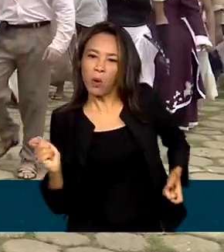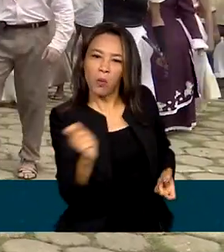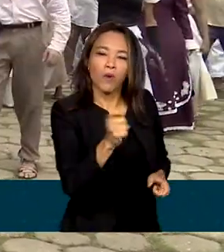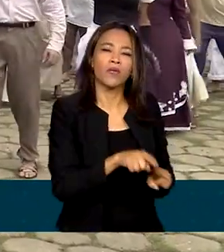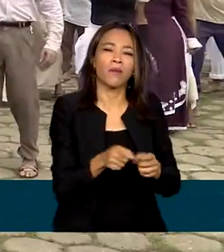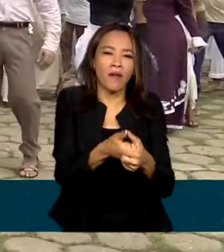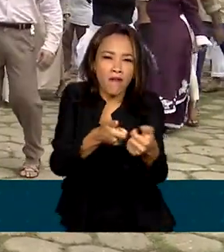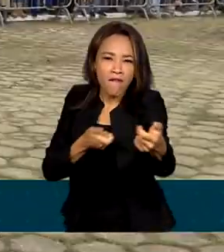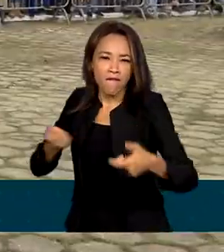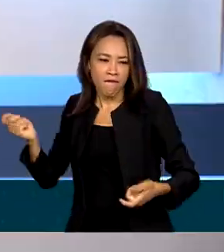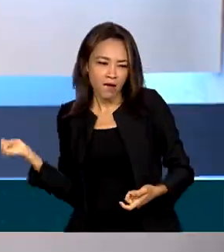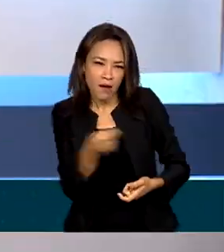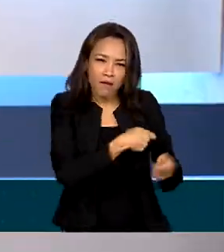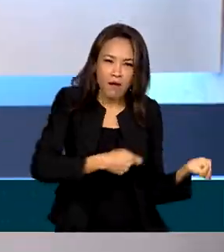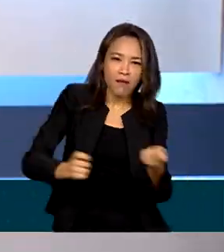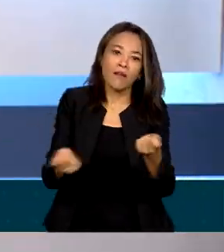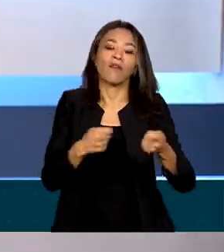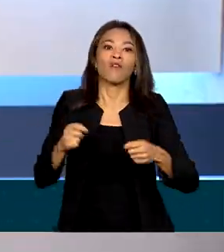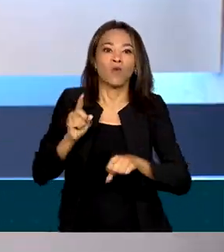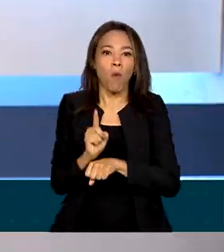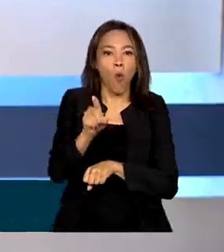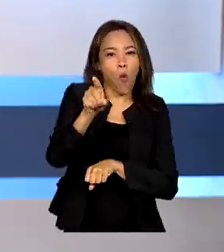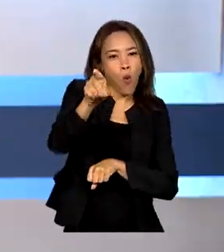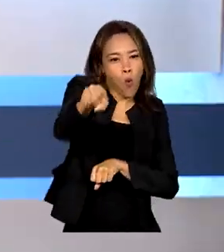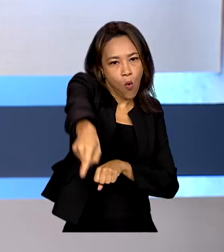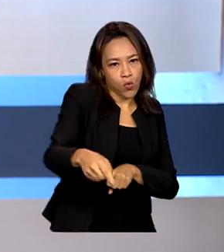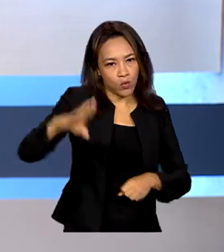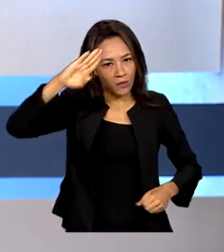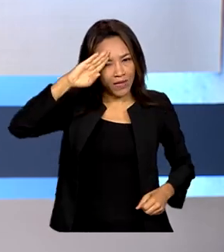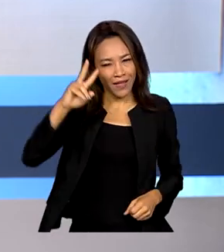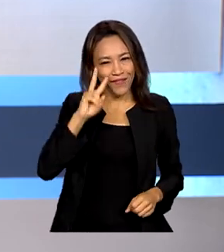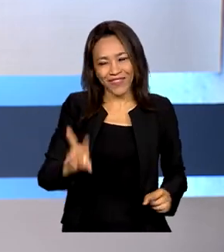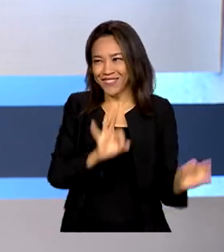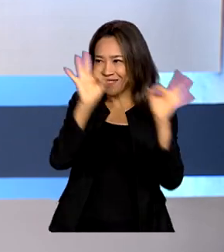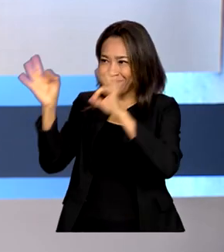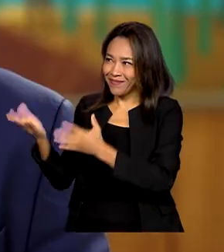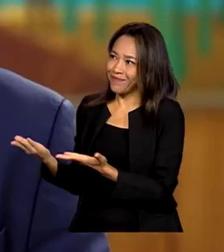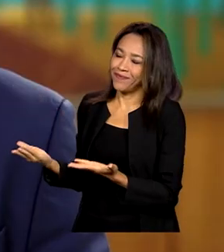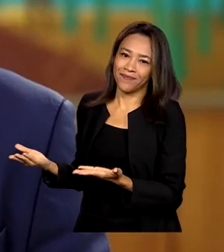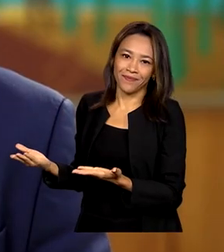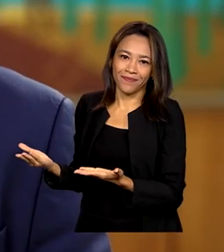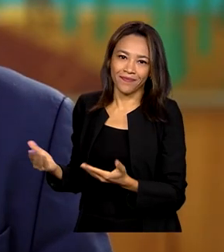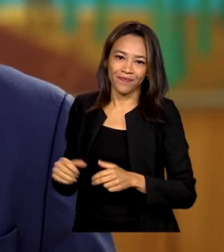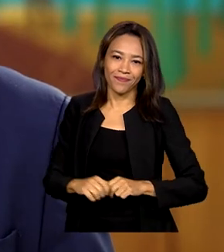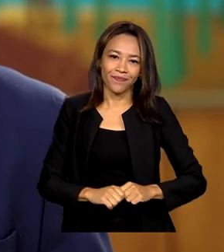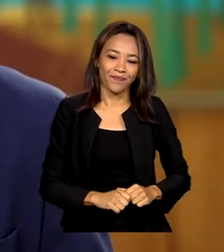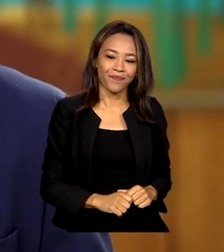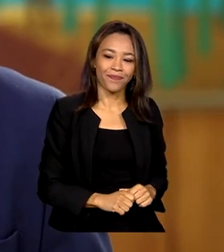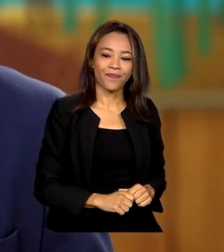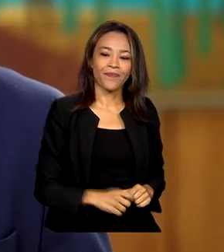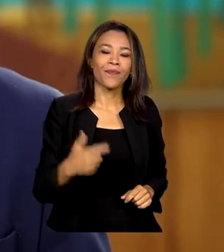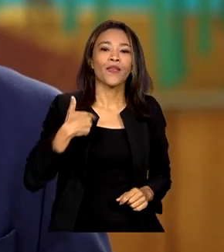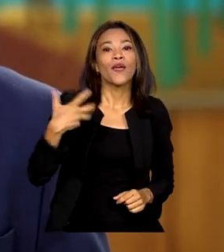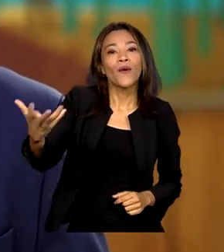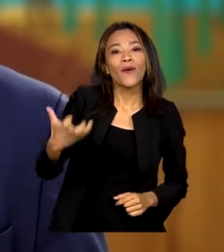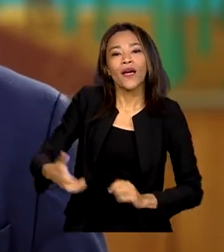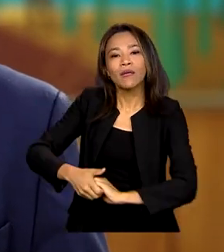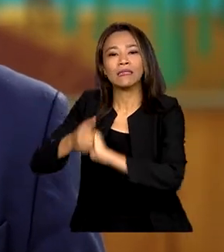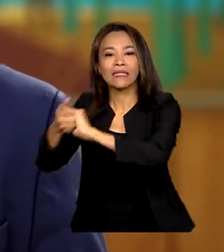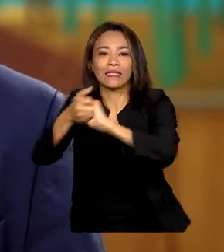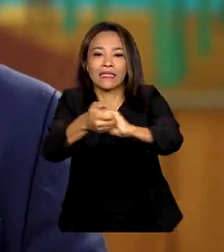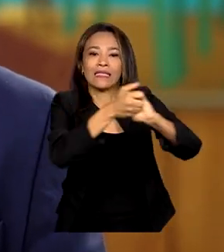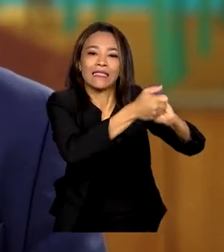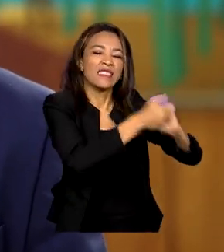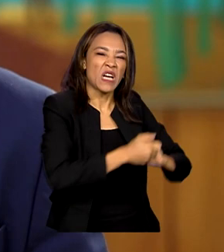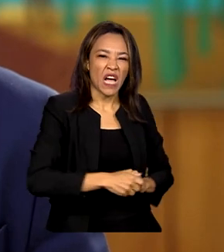canhões das tropas militares. Veja agora a mensagem gravada pelo presidente. Eu quero saudar o povo lutador